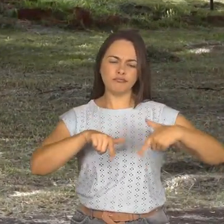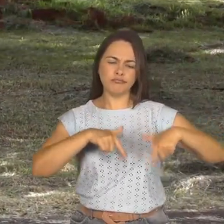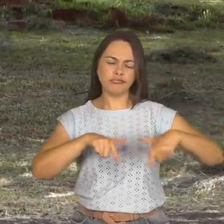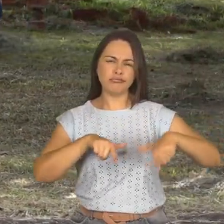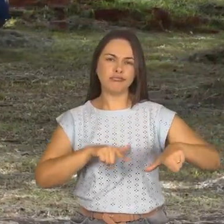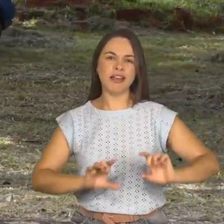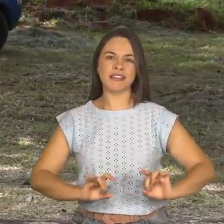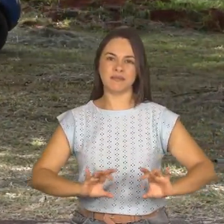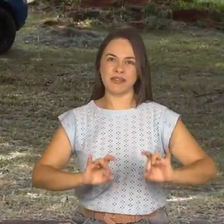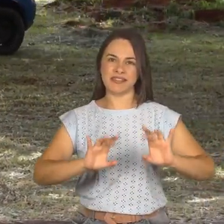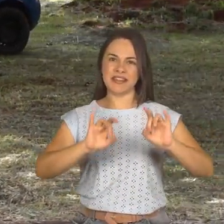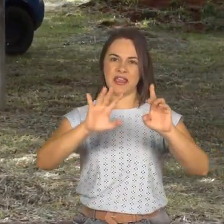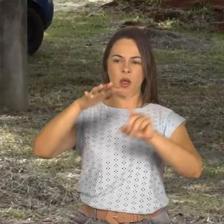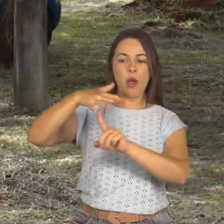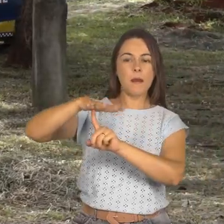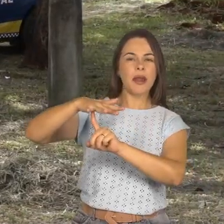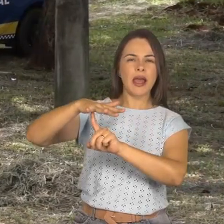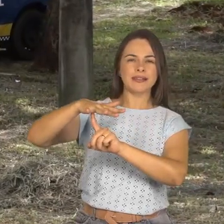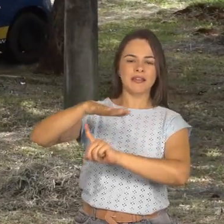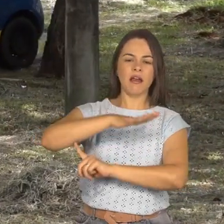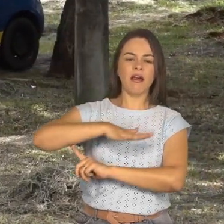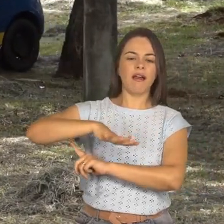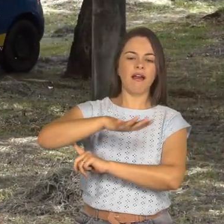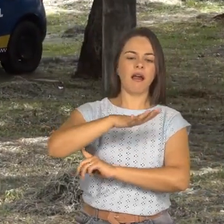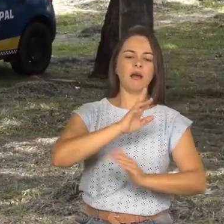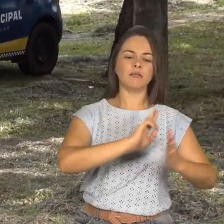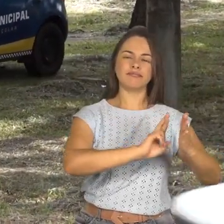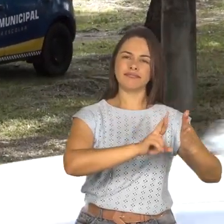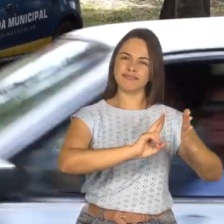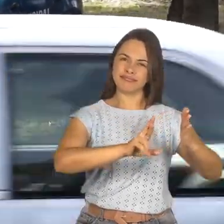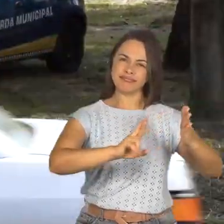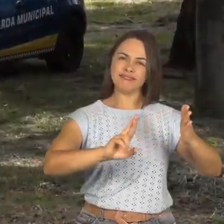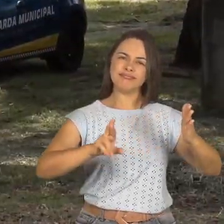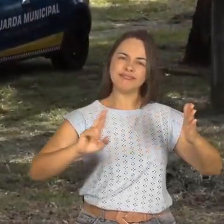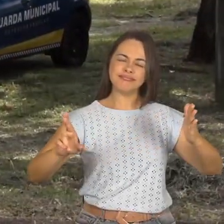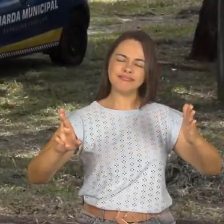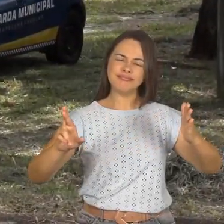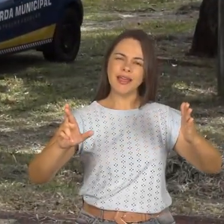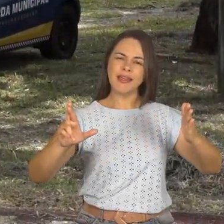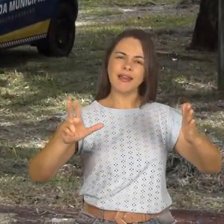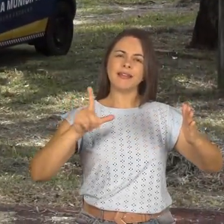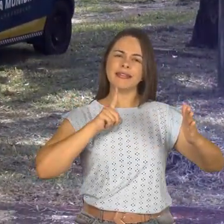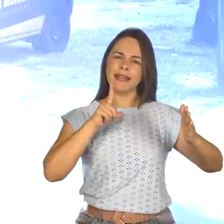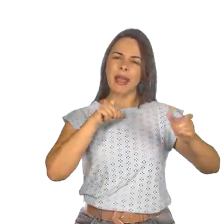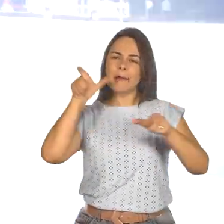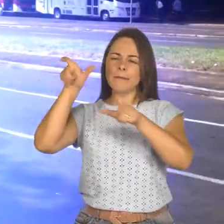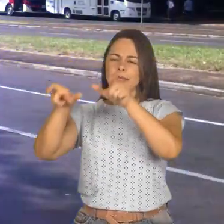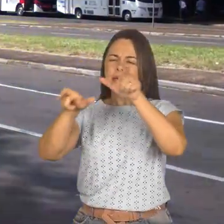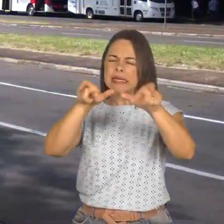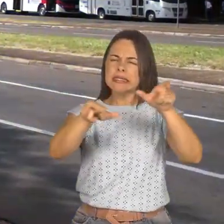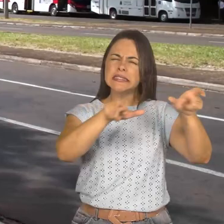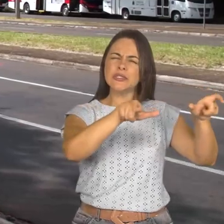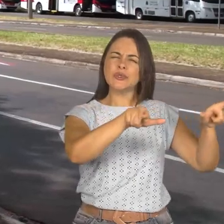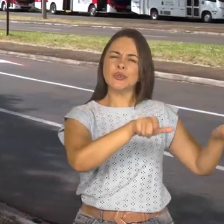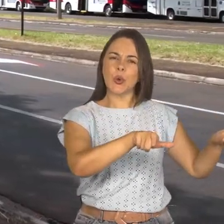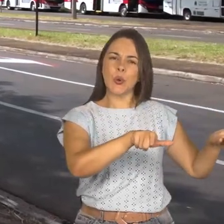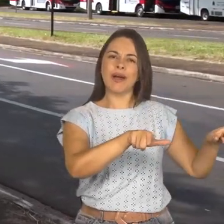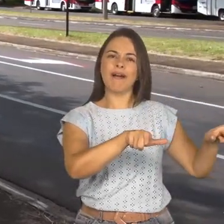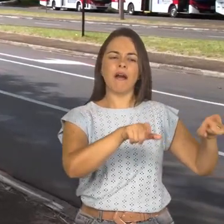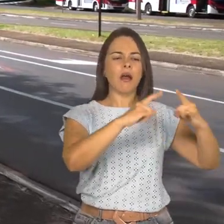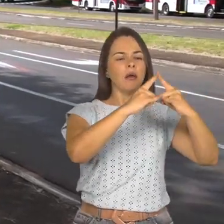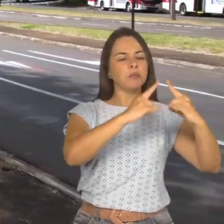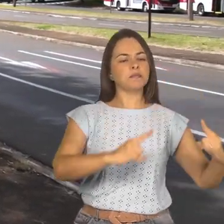especial na praça na região do Terminal Rodoviário, onde diversas pessoas estavam